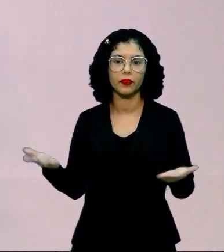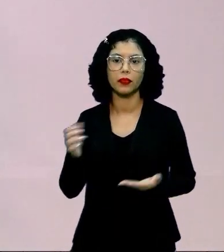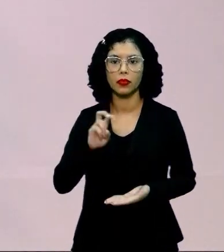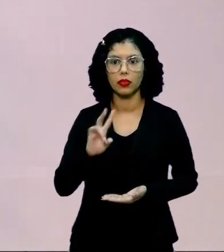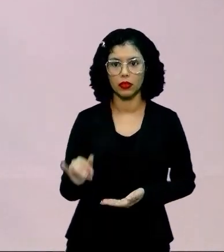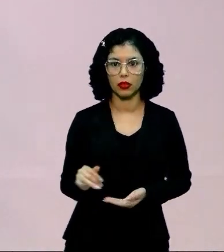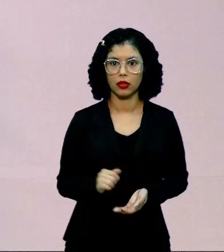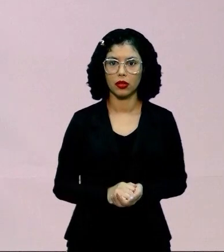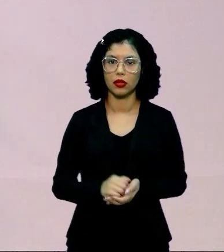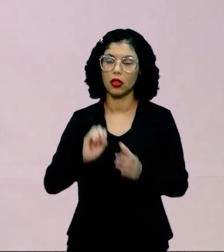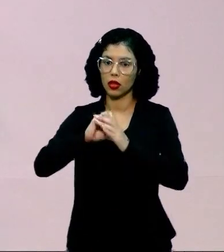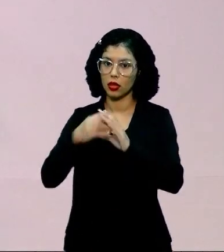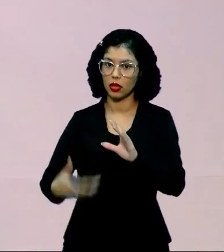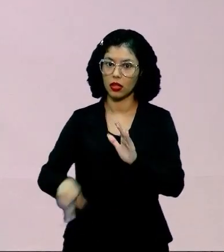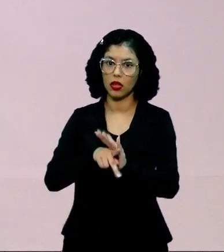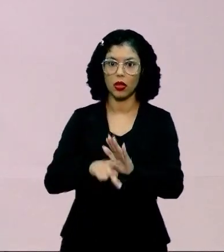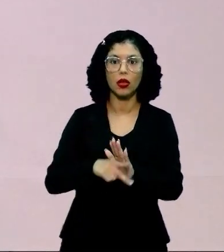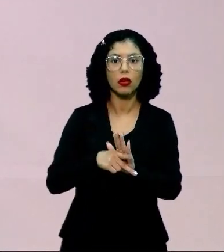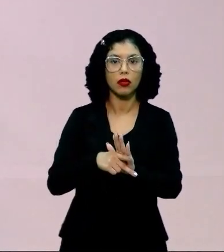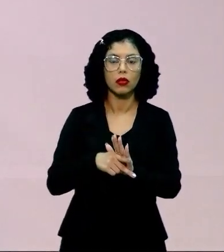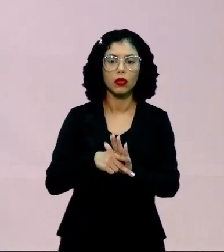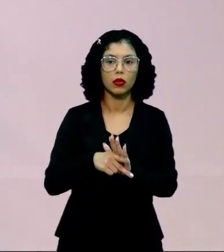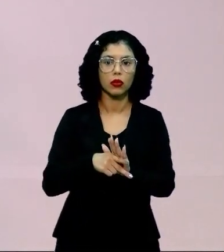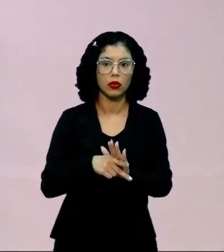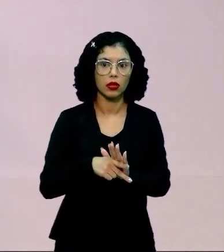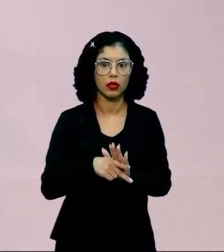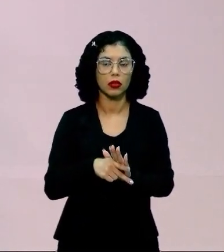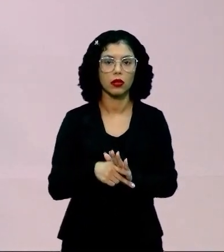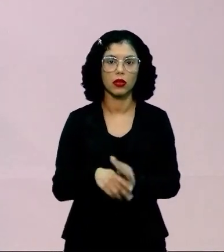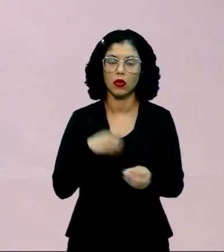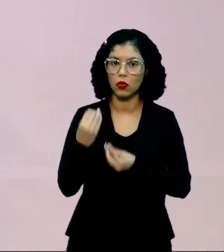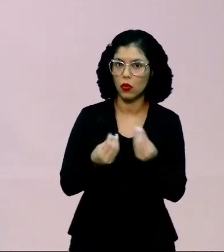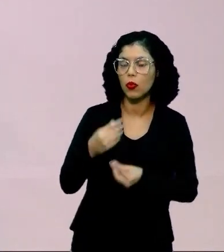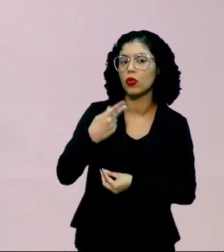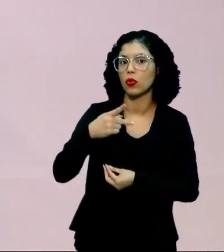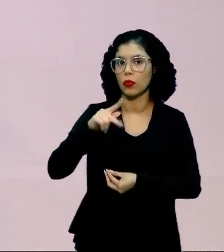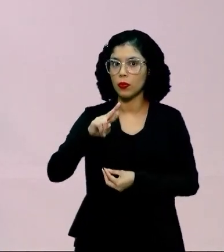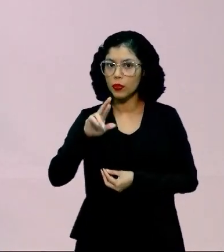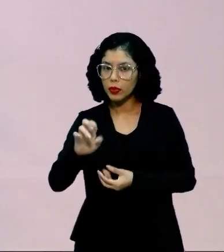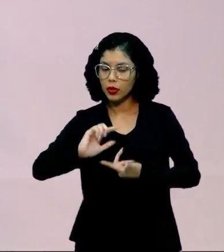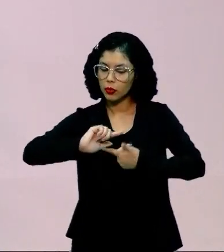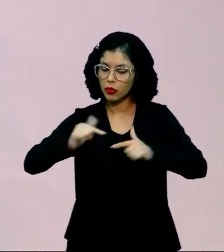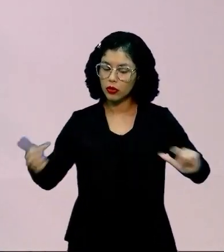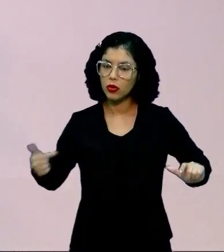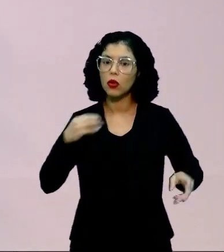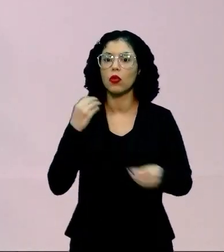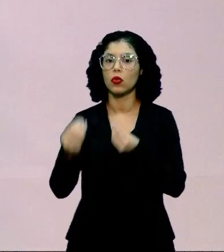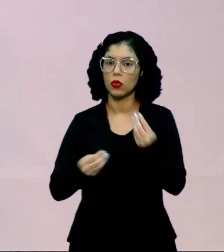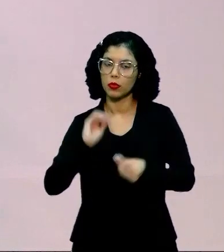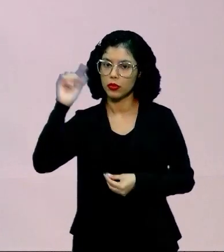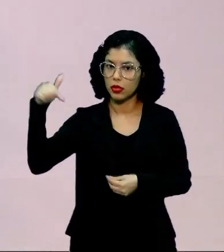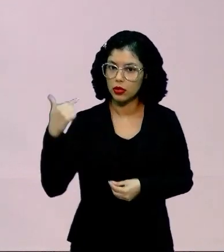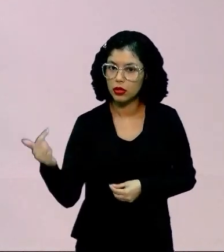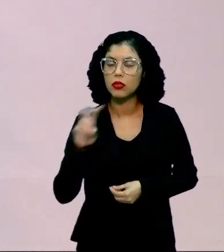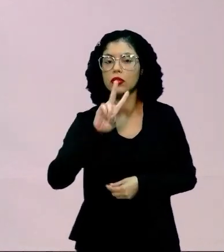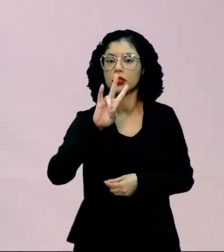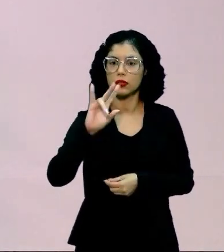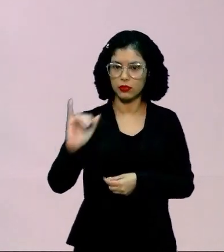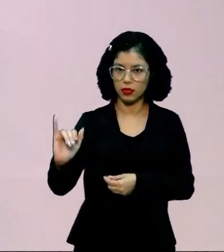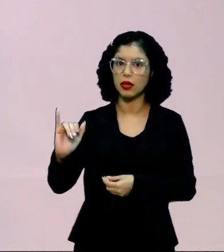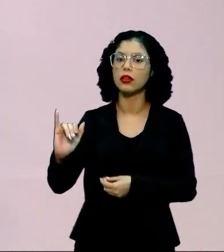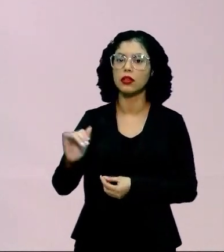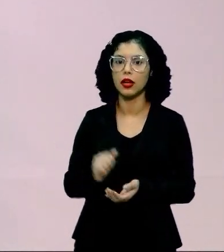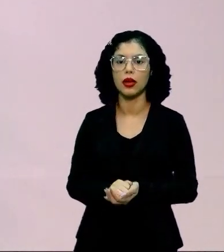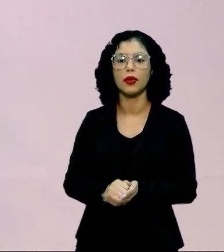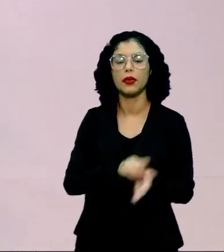ser uma característica interessante, tanto no pré-modernismo, quanto naquilo que vai se tornar o